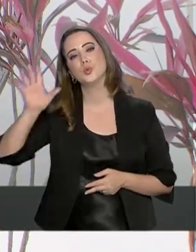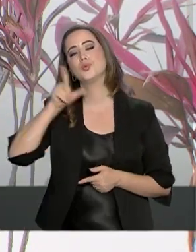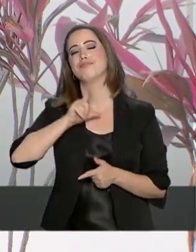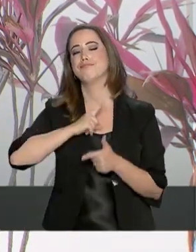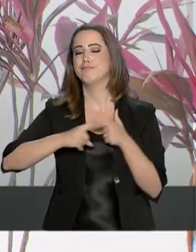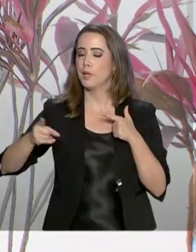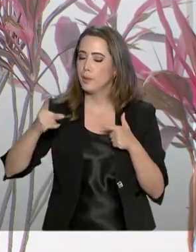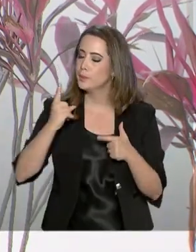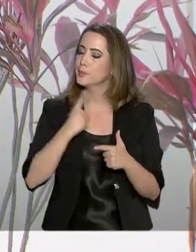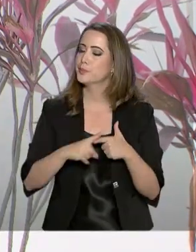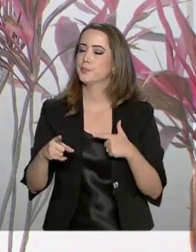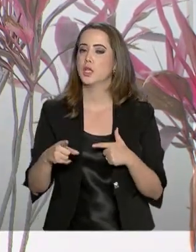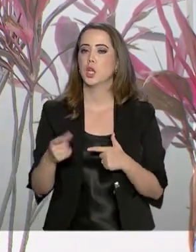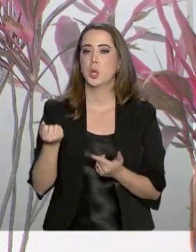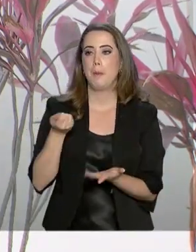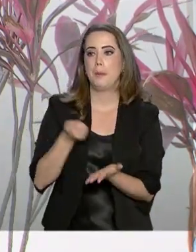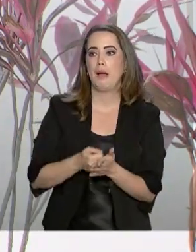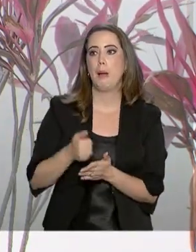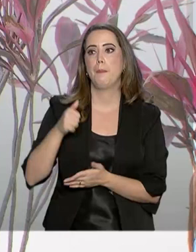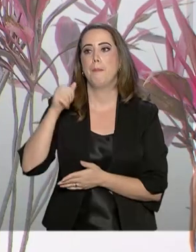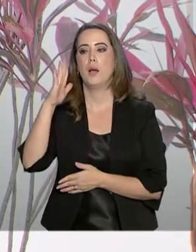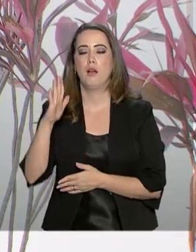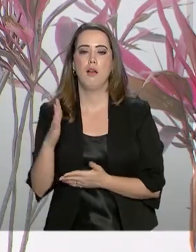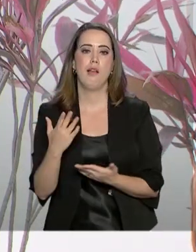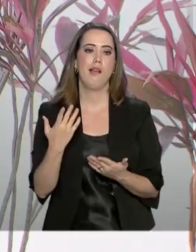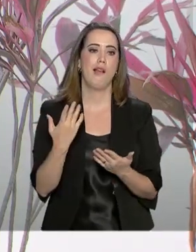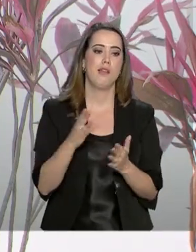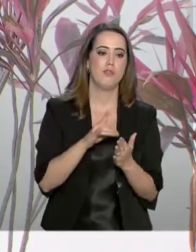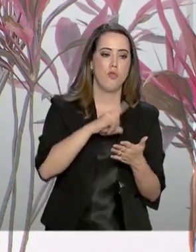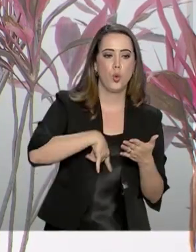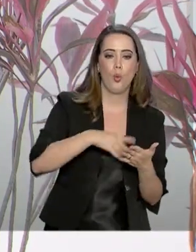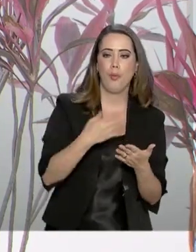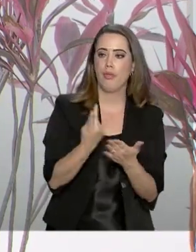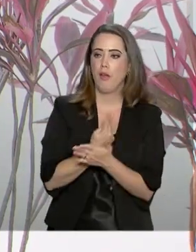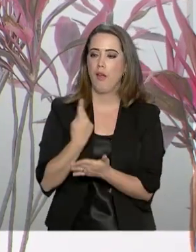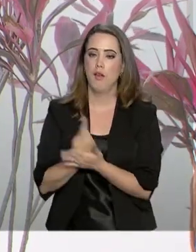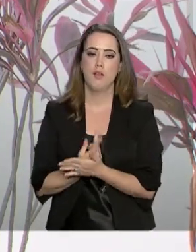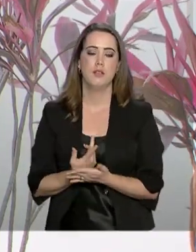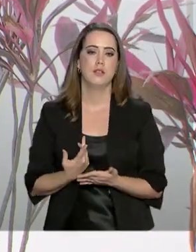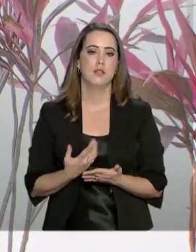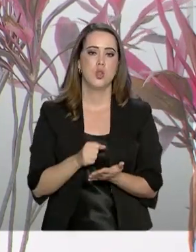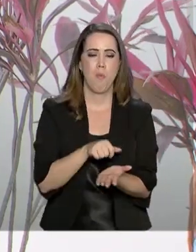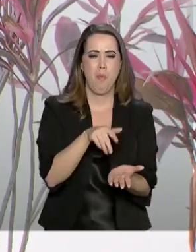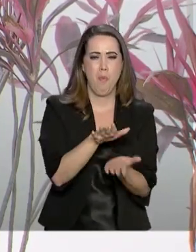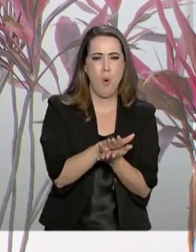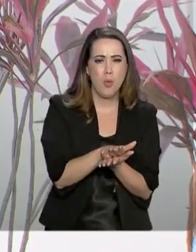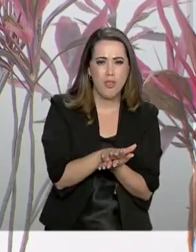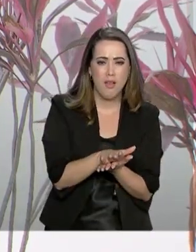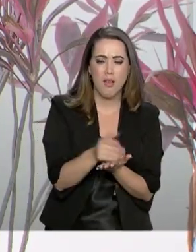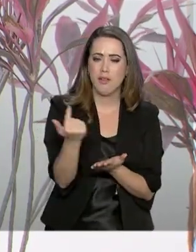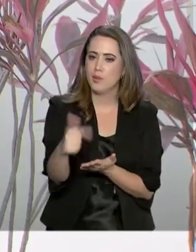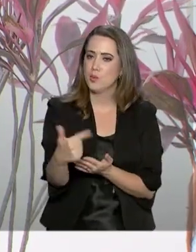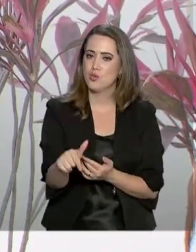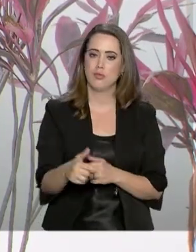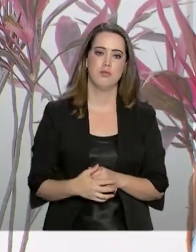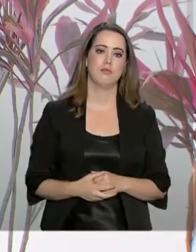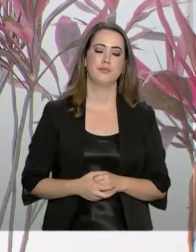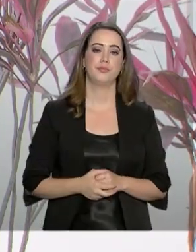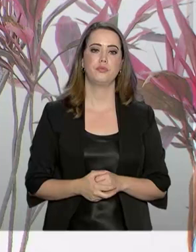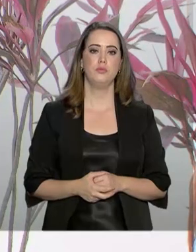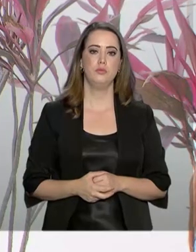problema. Já tive problema de cobrança indevida, conta errada, multa de fidelidade que não existia